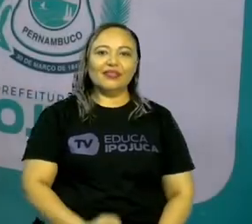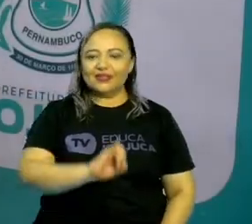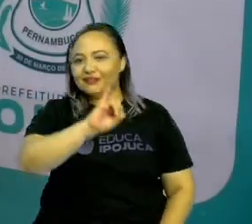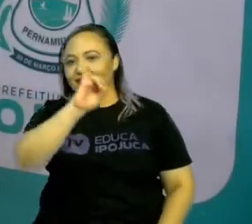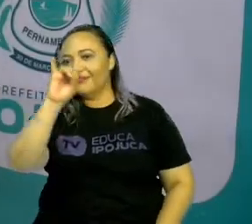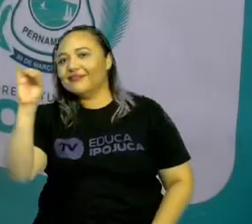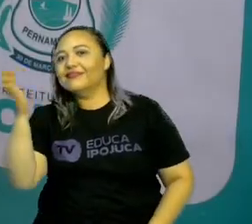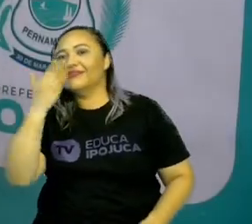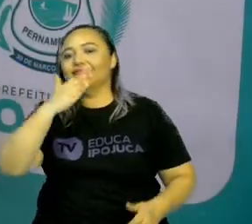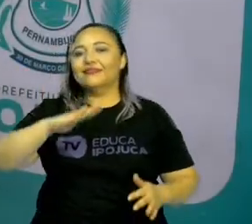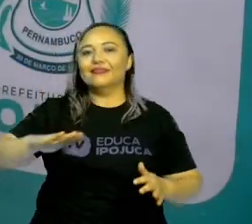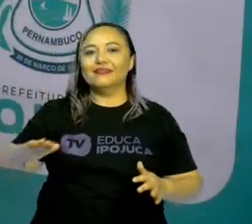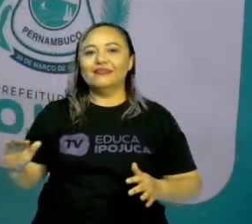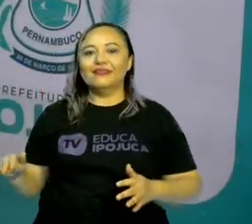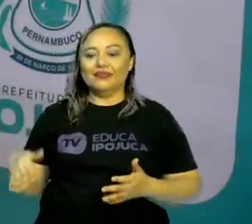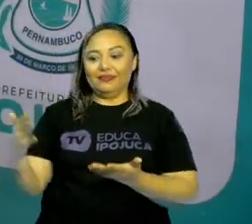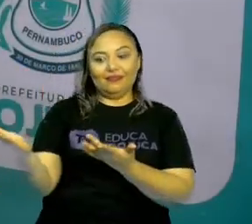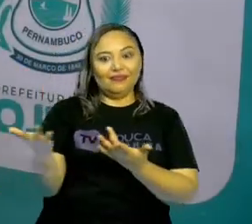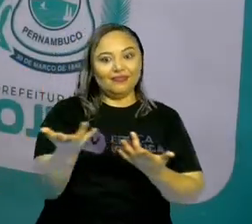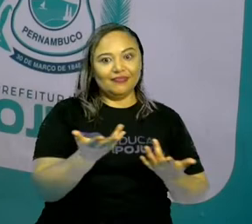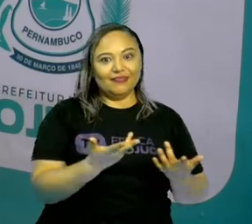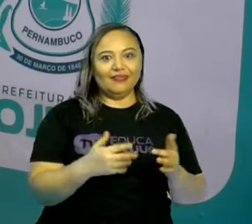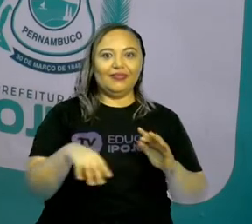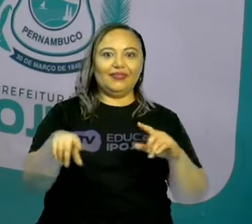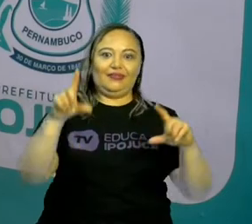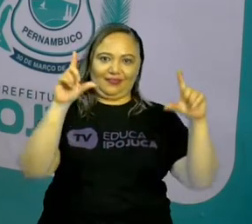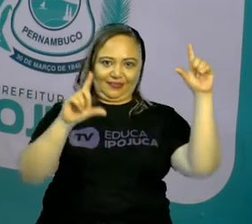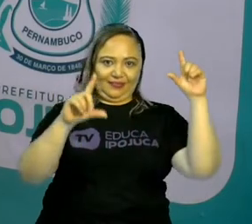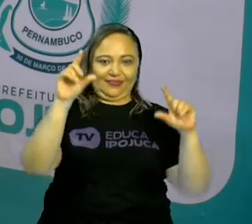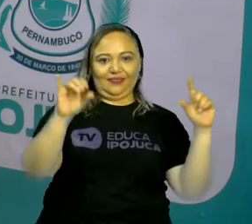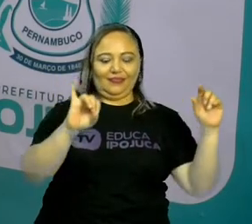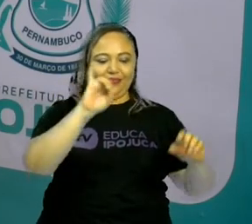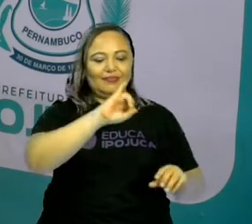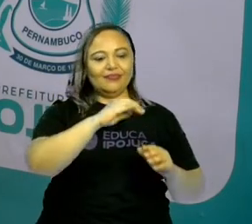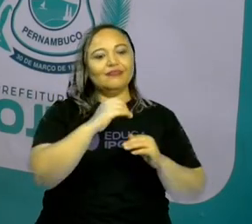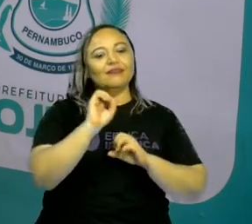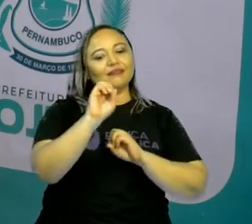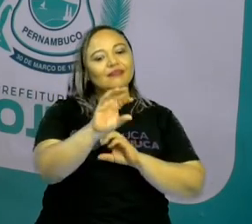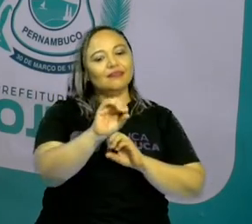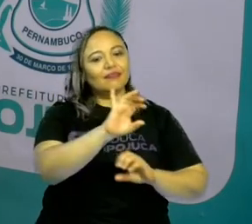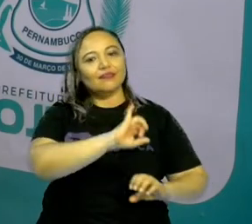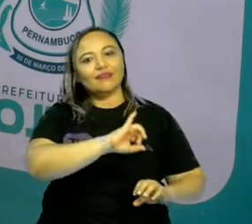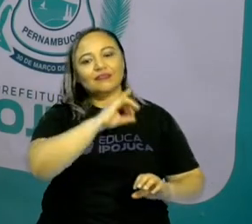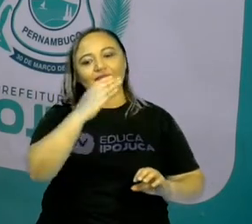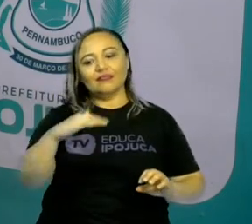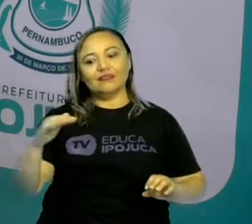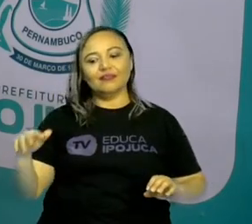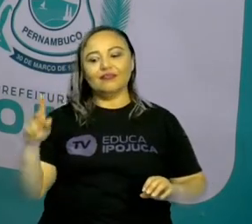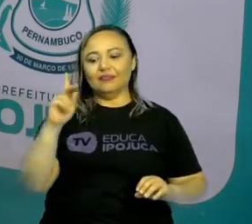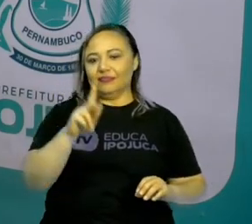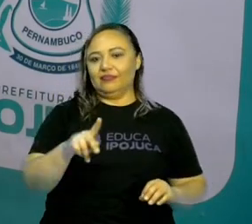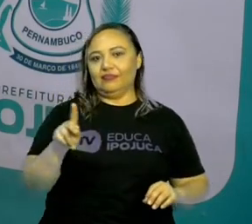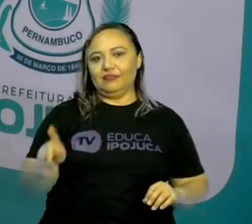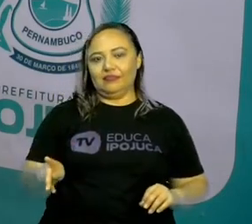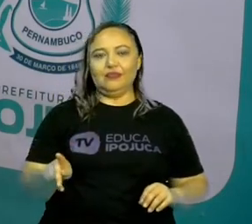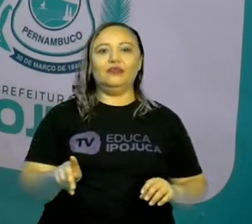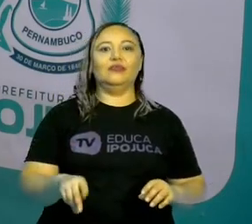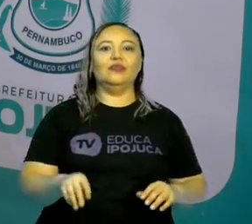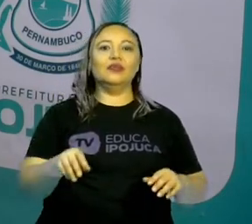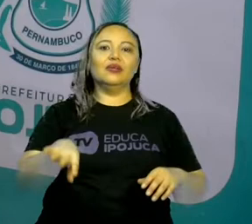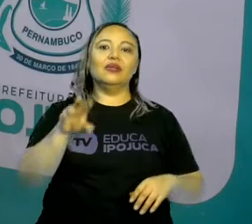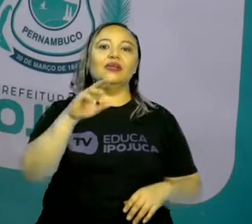Olá, crianças! Sejam bem-vindas para a nossa TV Educa e Pojuca. Eu sou a professora Sueli Severo e